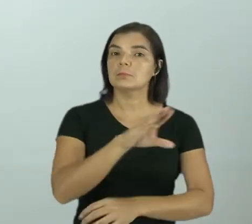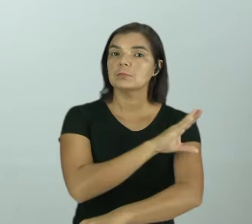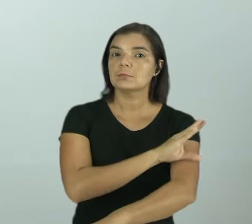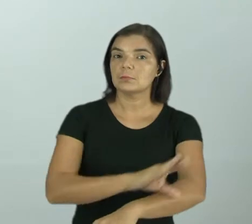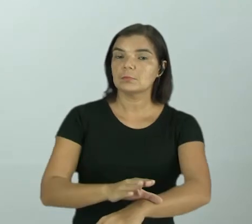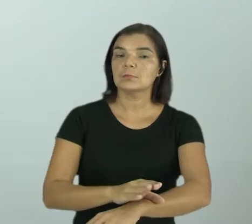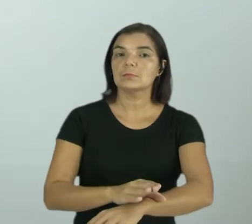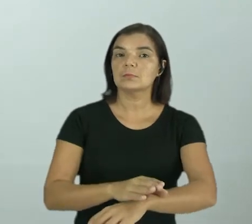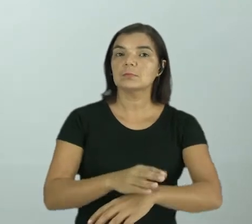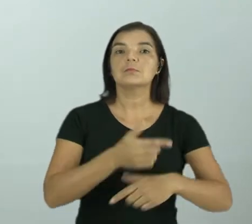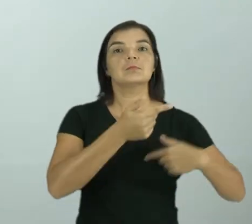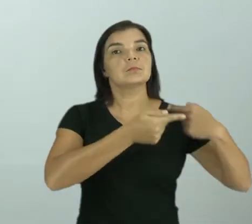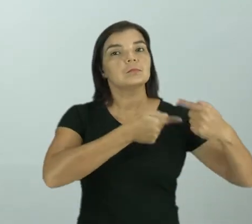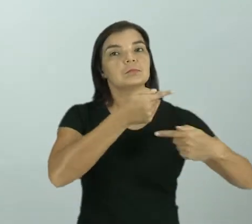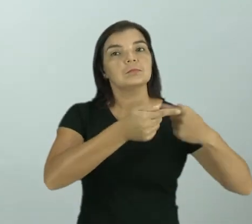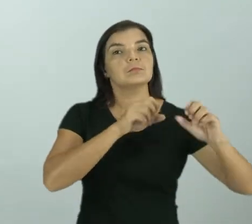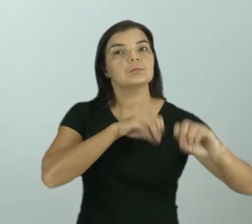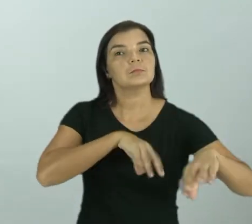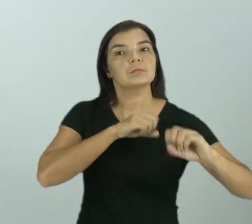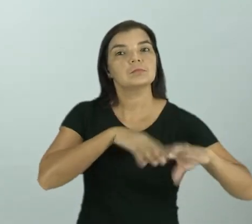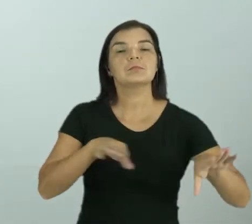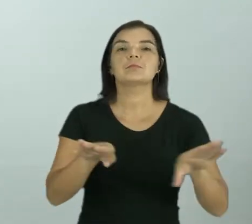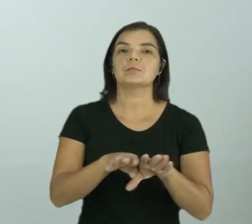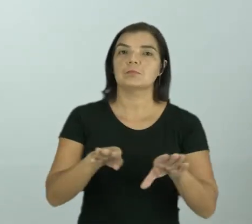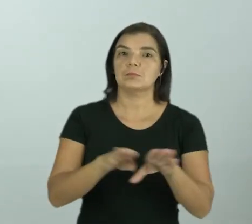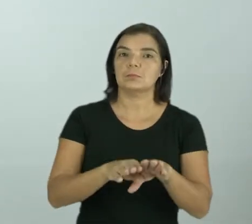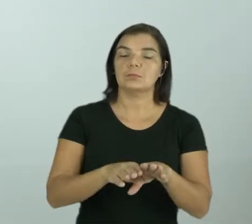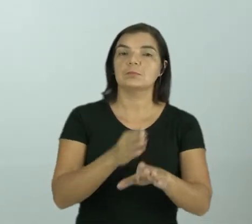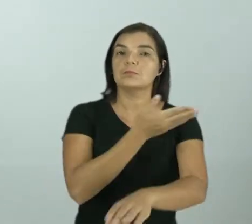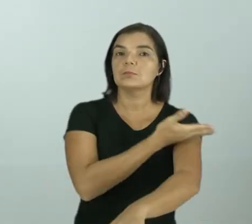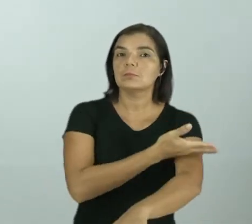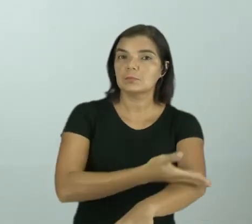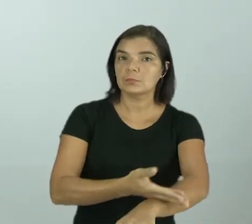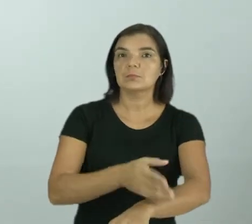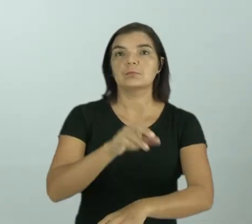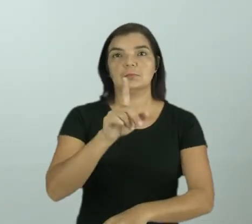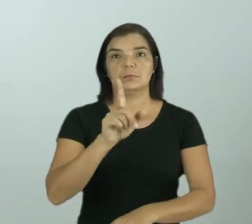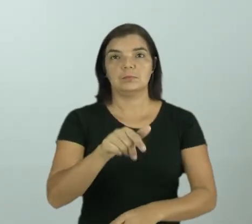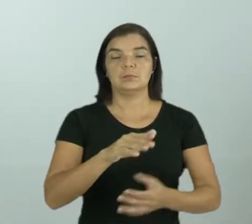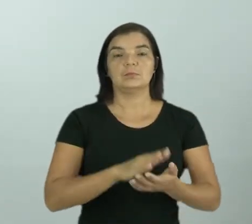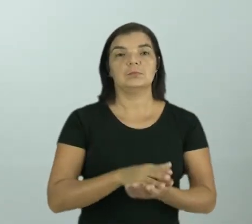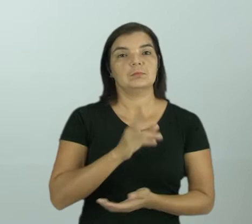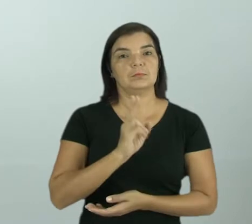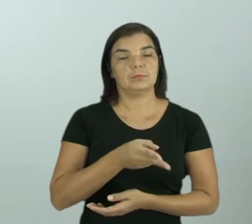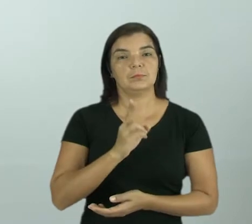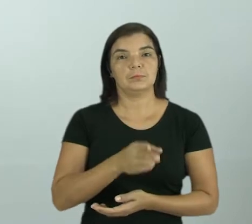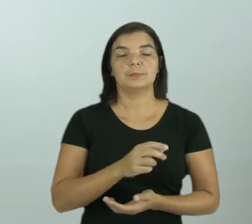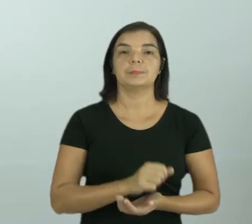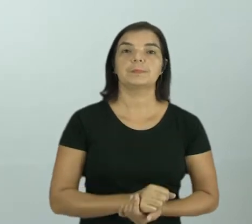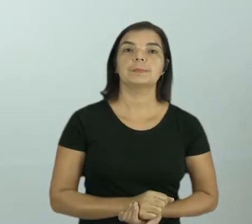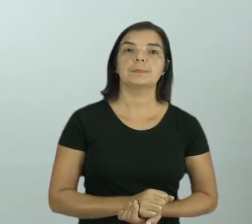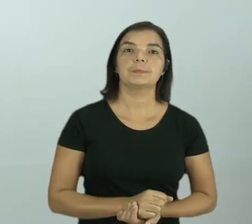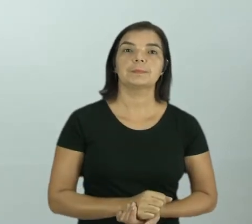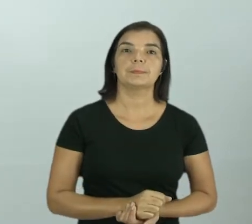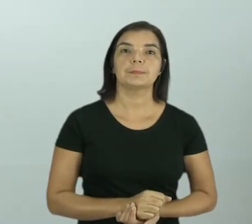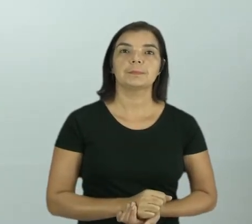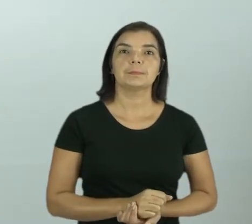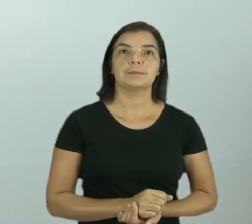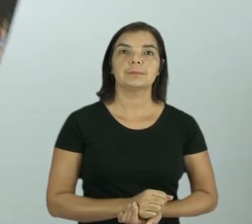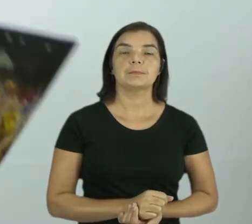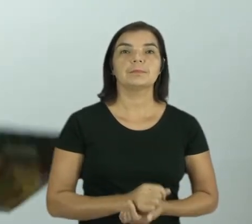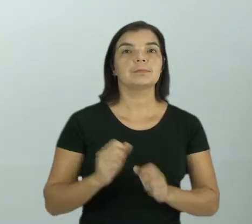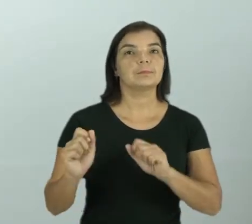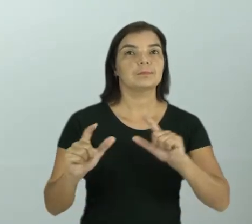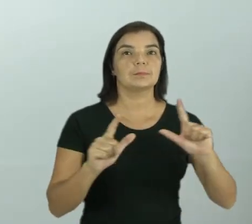cultura deles que passa de geração em geração. Então, é uma tradição que é permanente, tá bem? Vamos